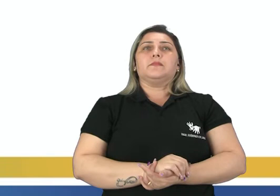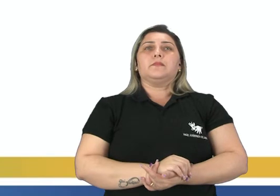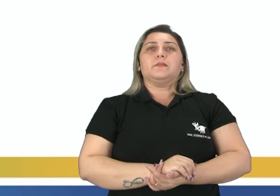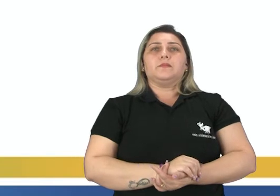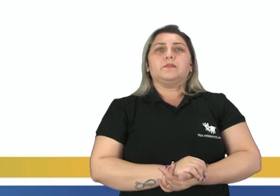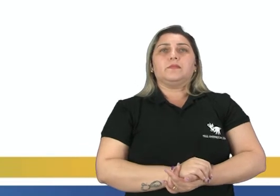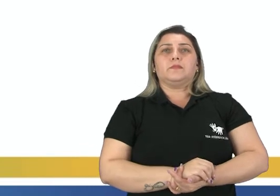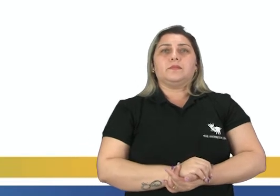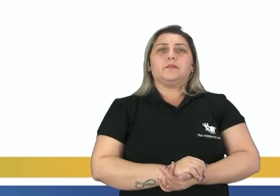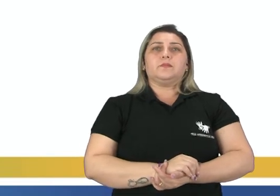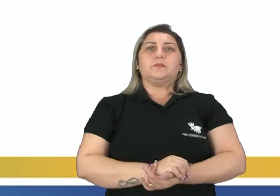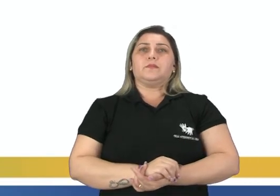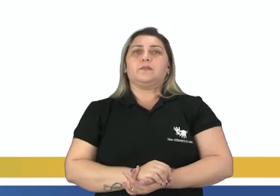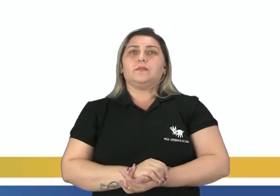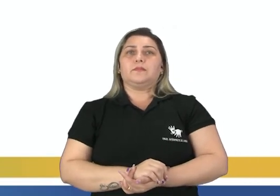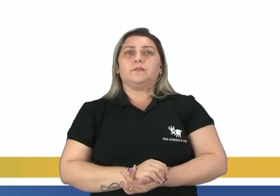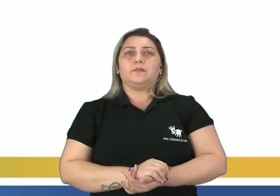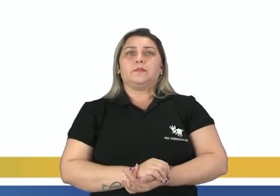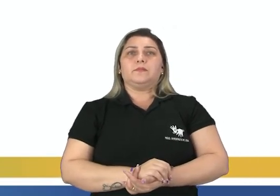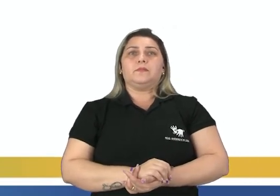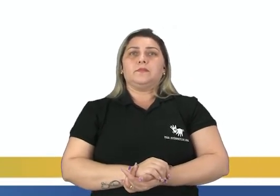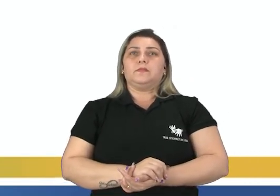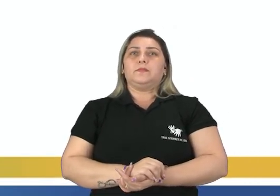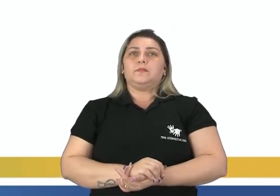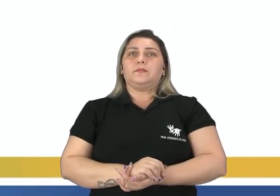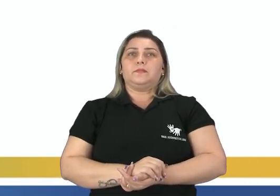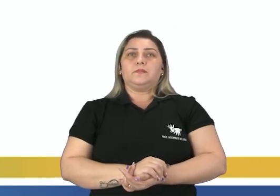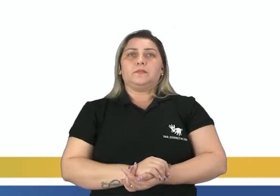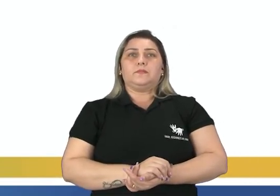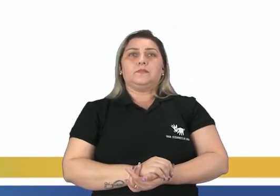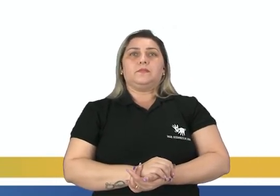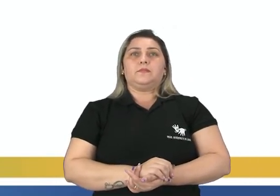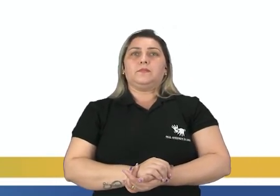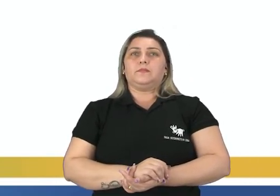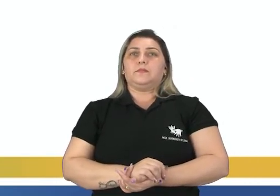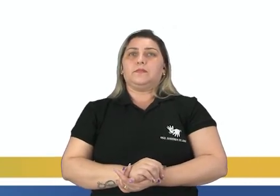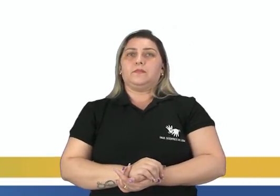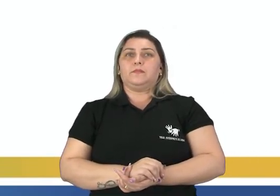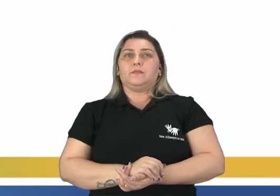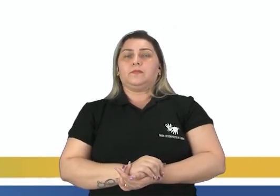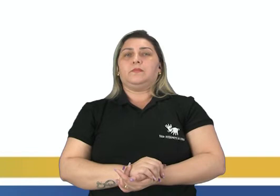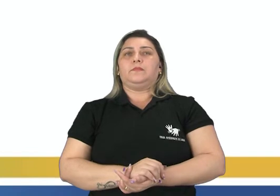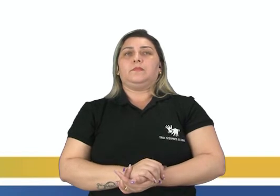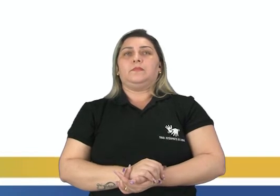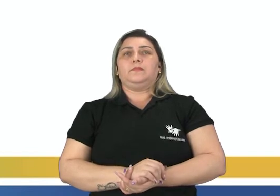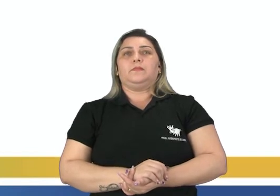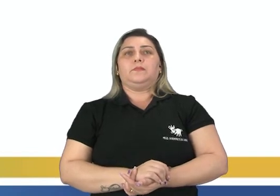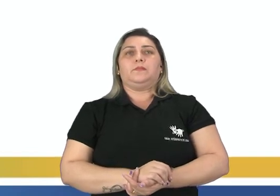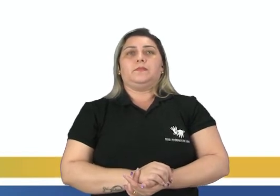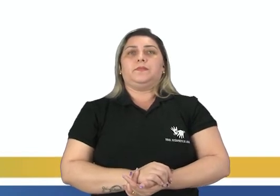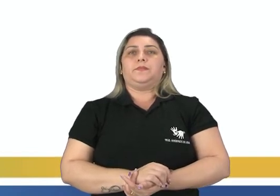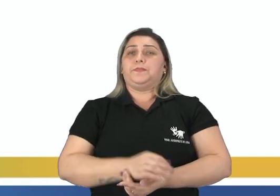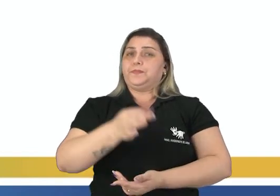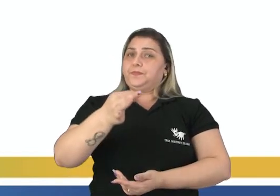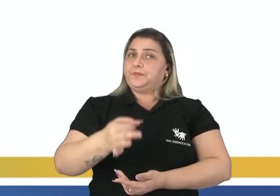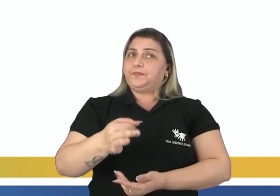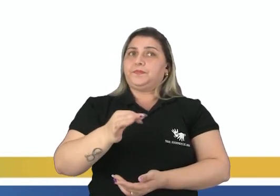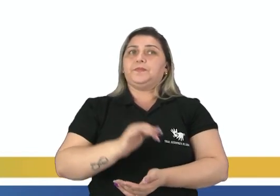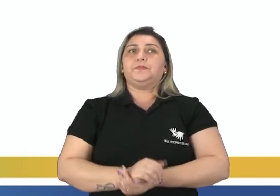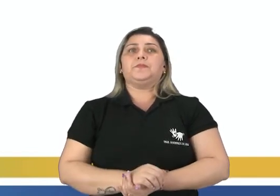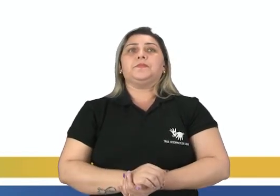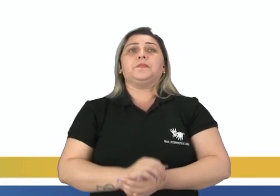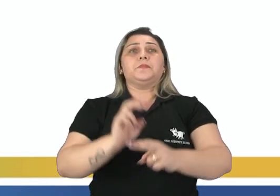quantidade de diagonais desse polígono igual a 170, certo?